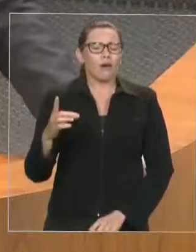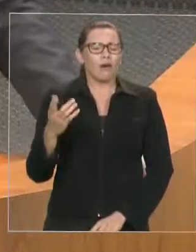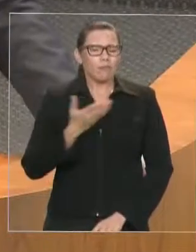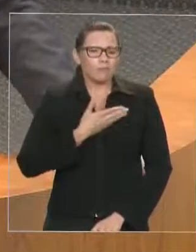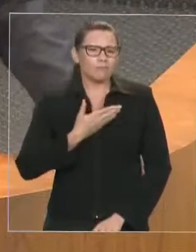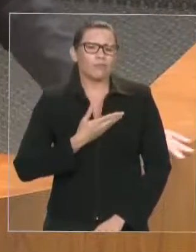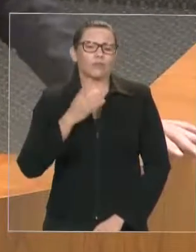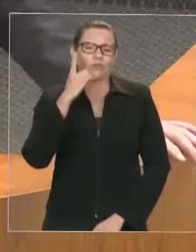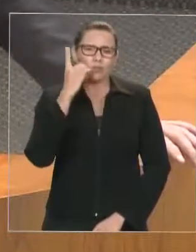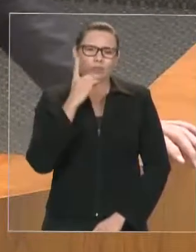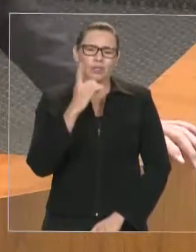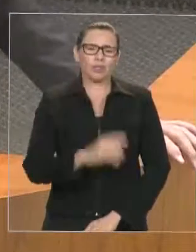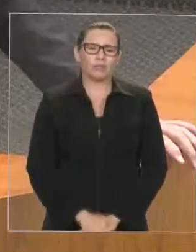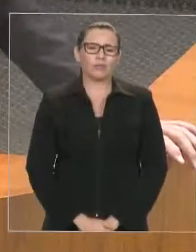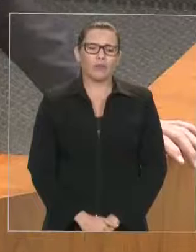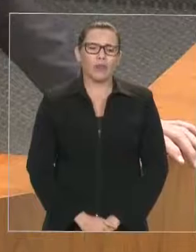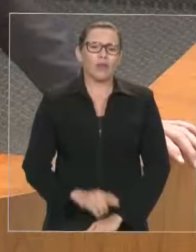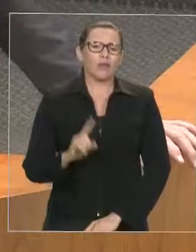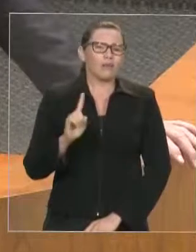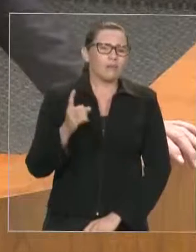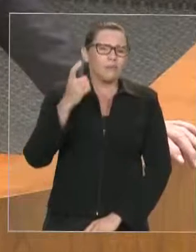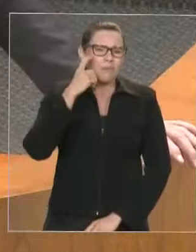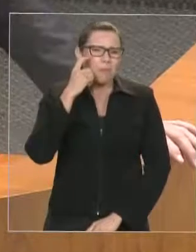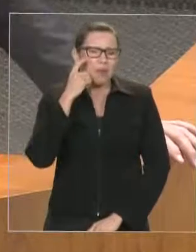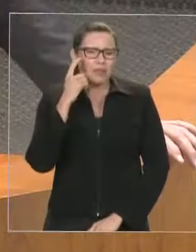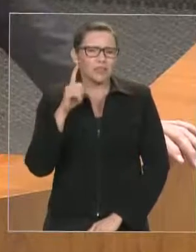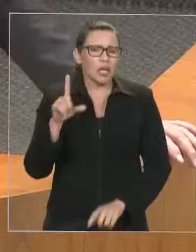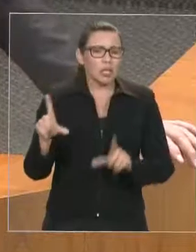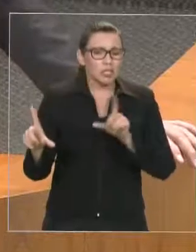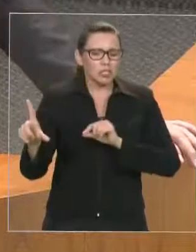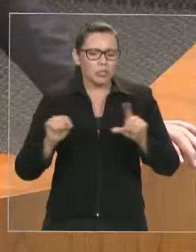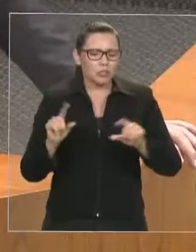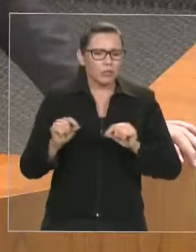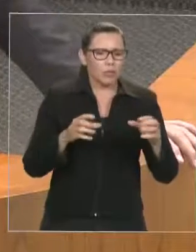a favor desta Casa. E, presidente,